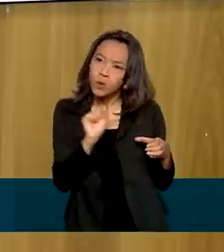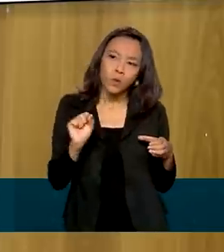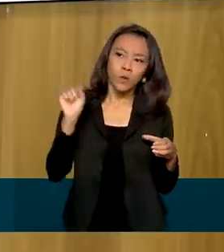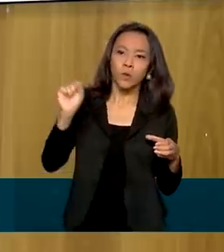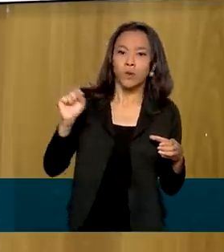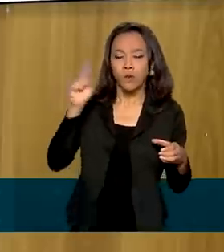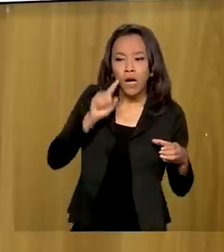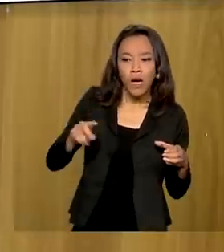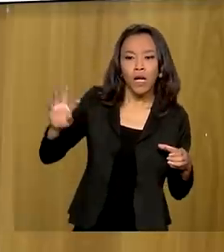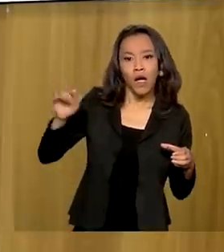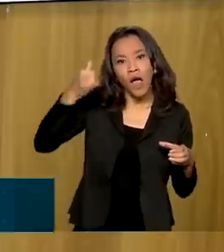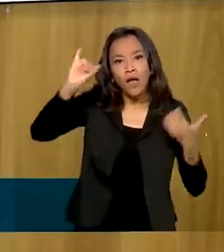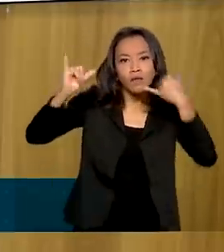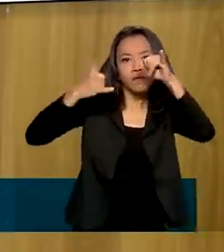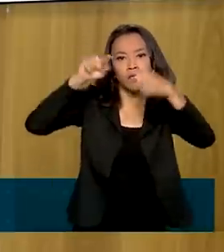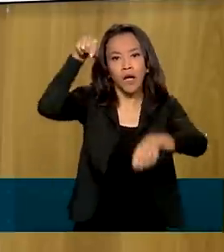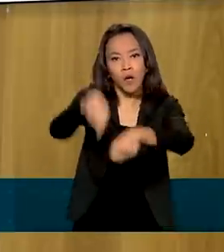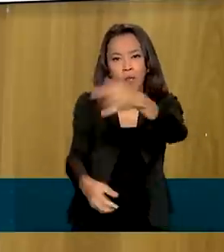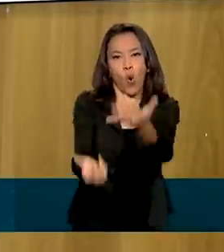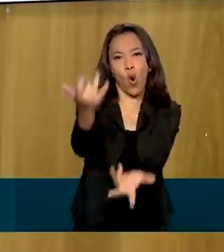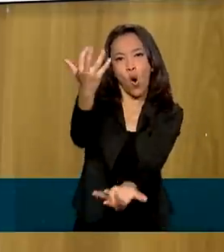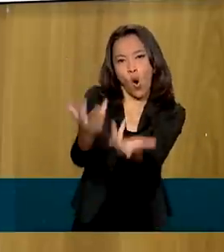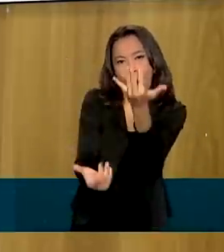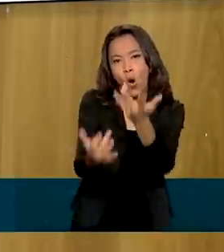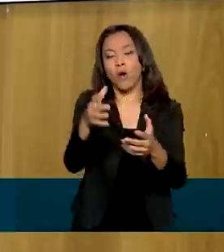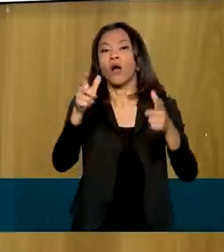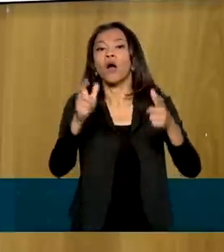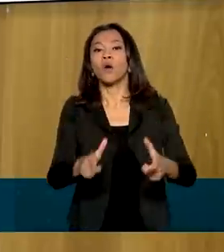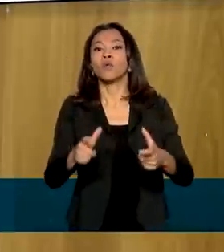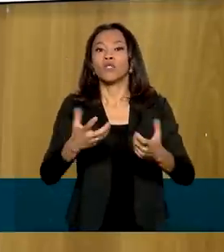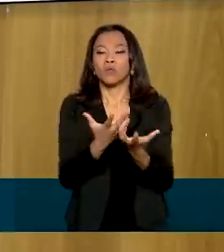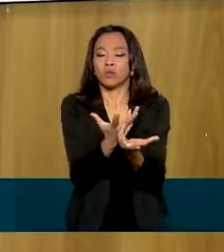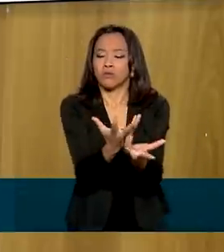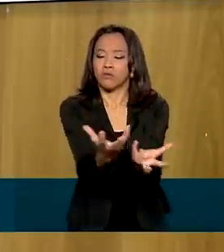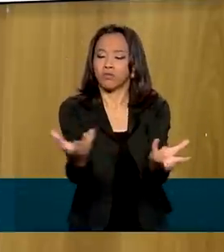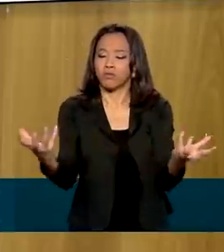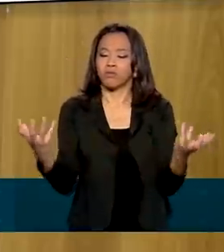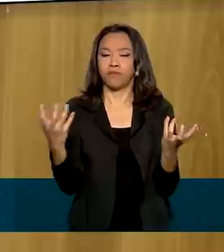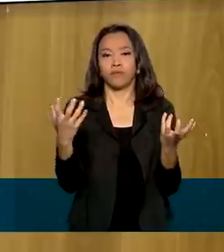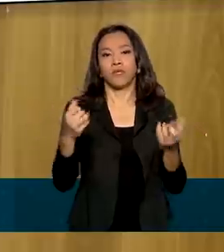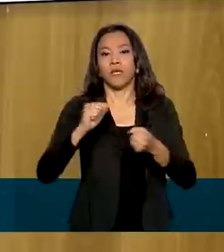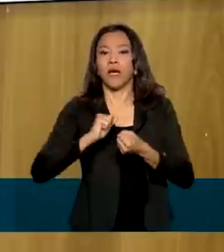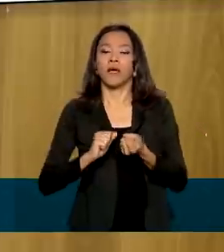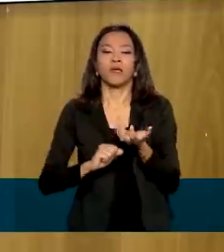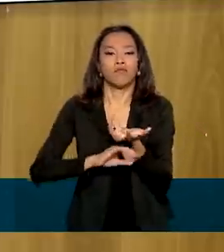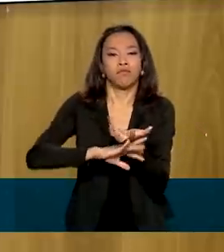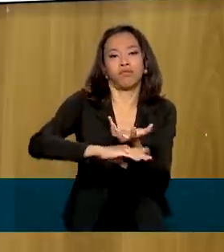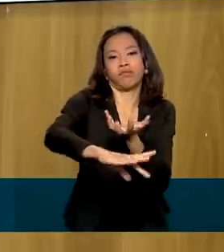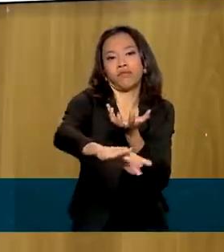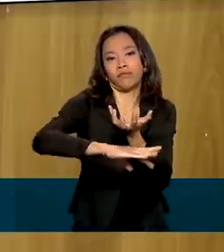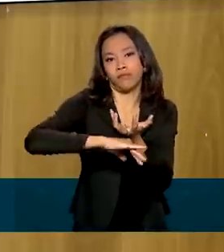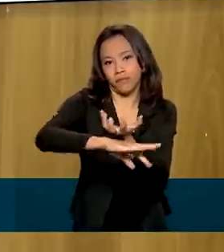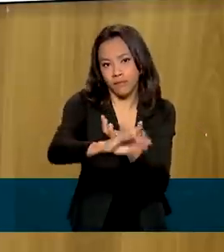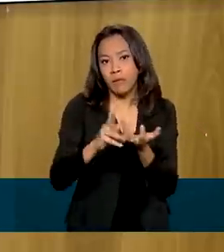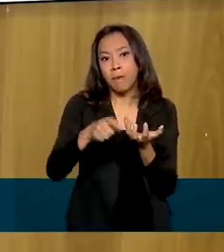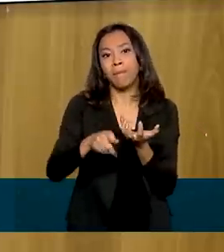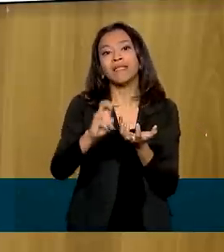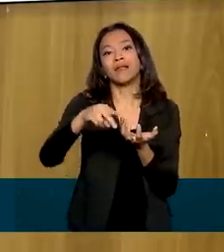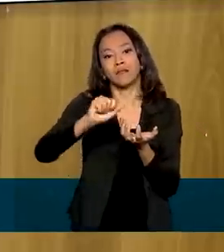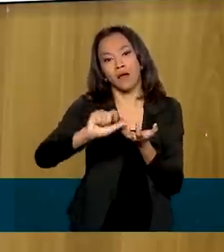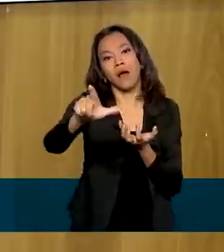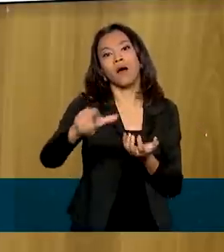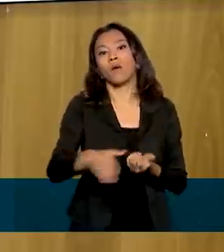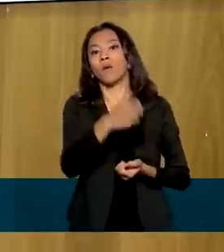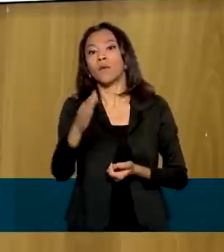incêndios na região amazônica, no bioma do Cerrado e do Pantanal. Mas agora nós voltaremos essa operação para o